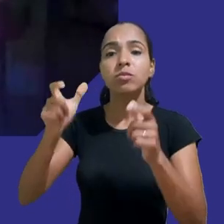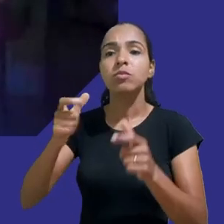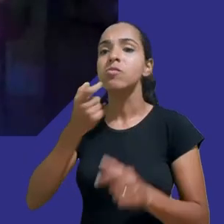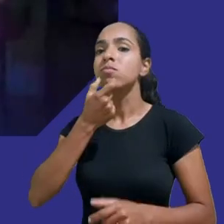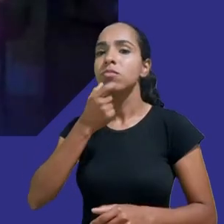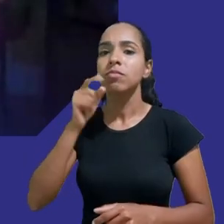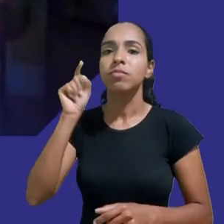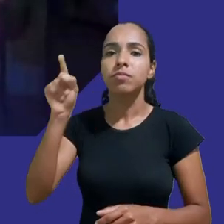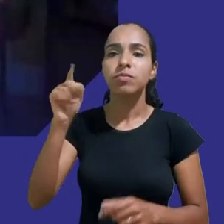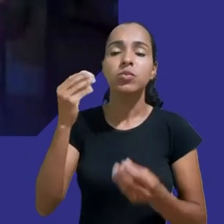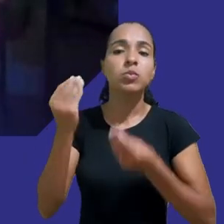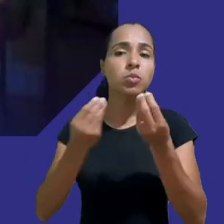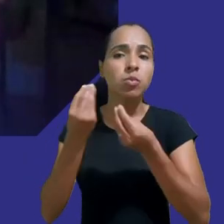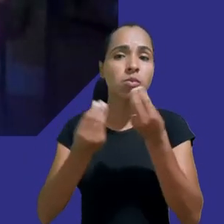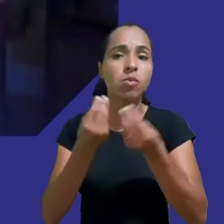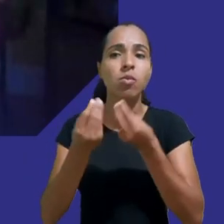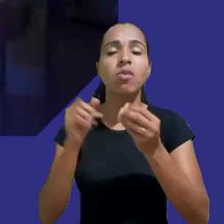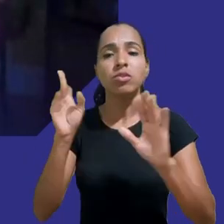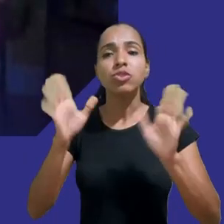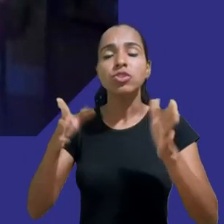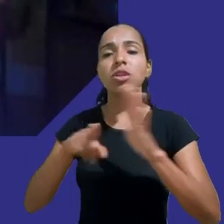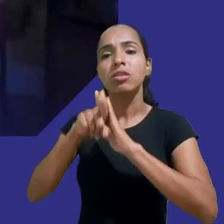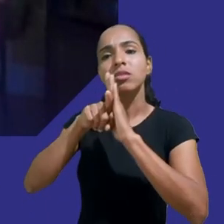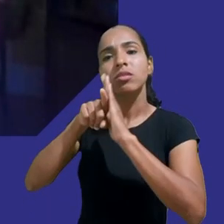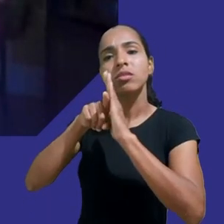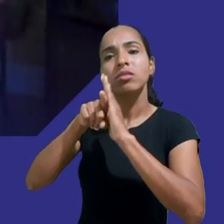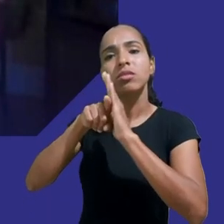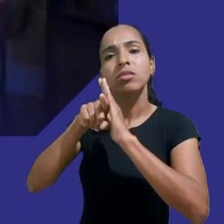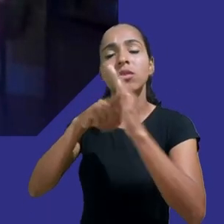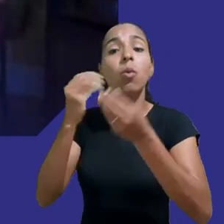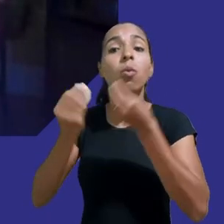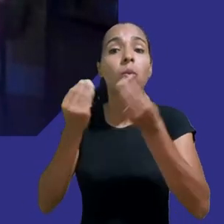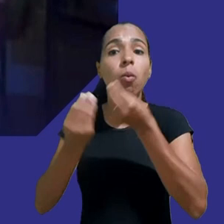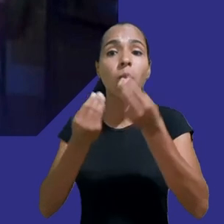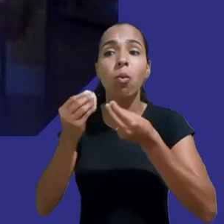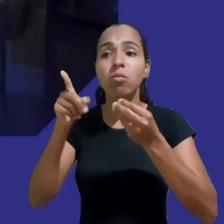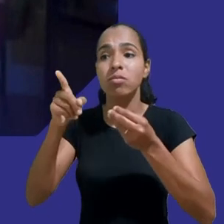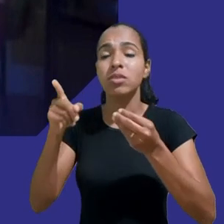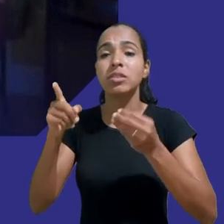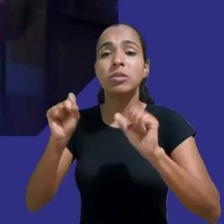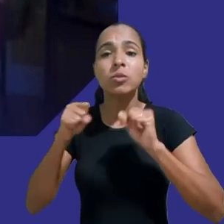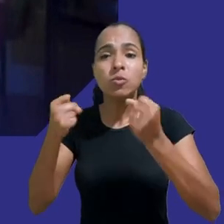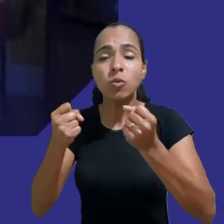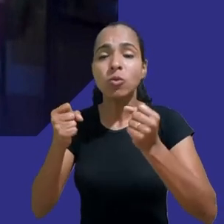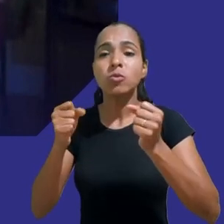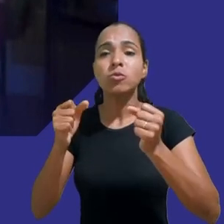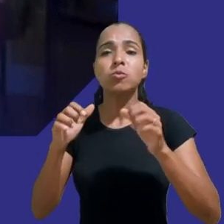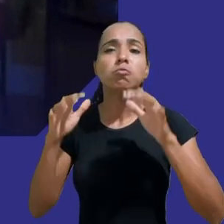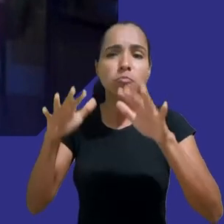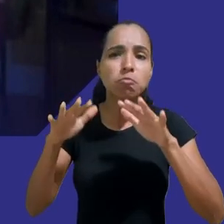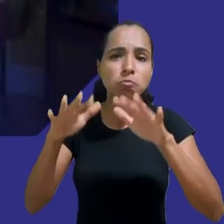observamos os efeitos de todas as ações de resistência que resultam em algo mais amplo